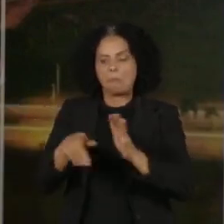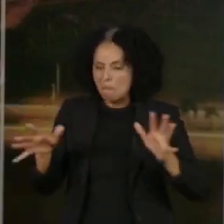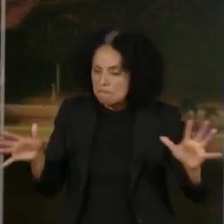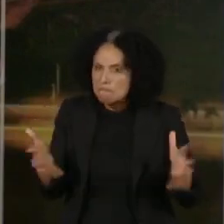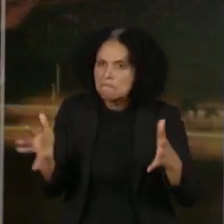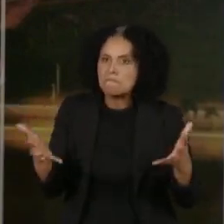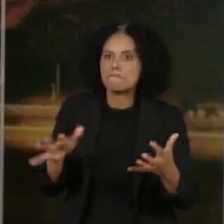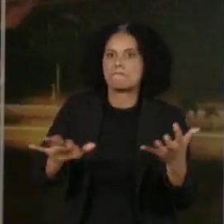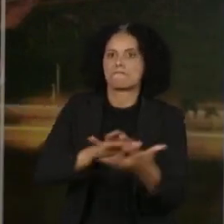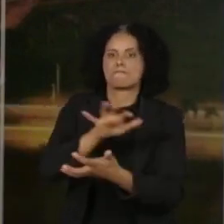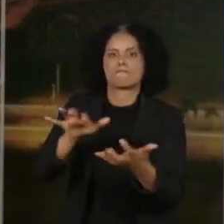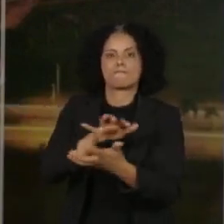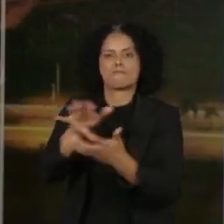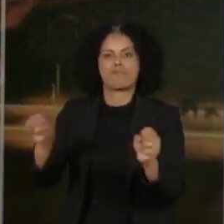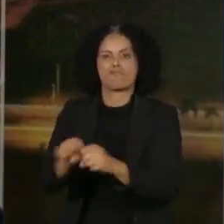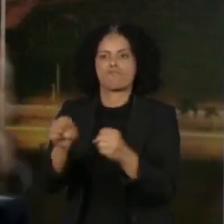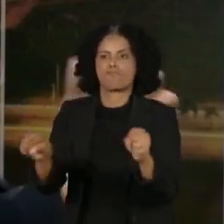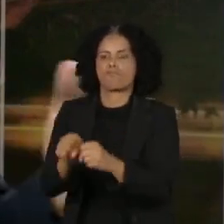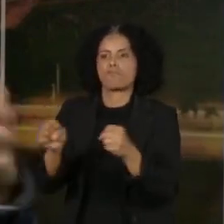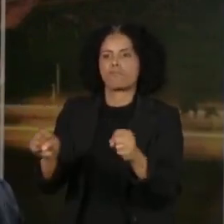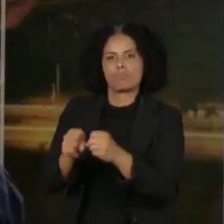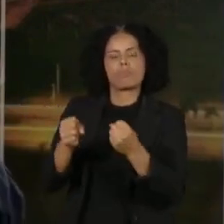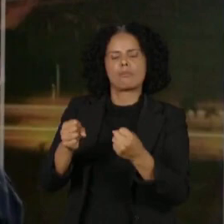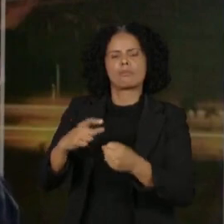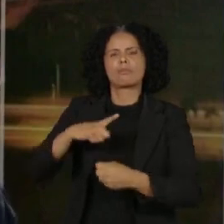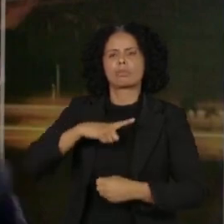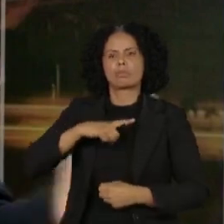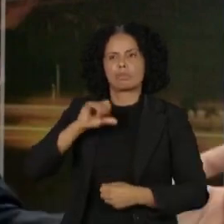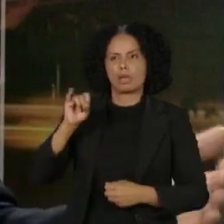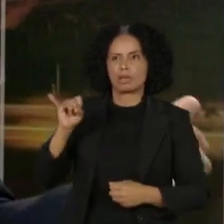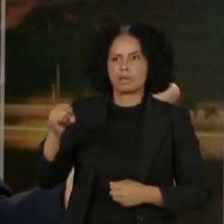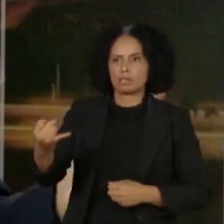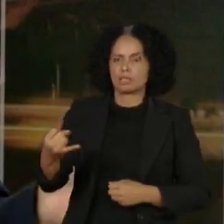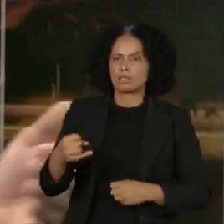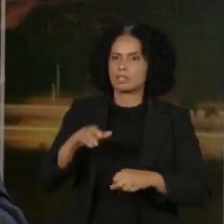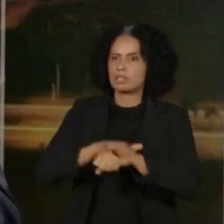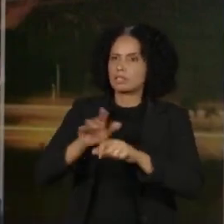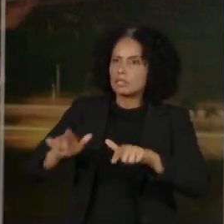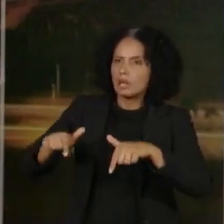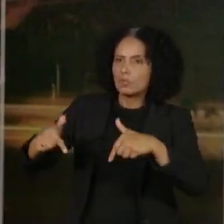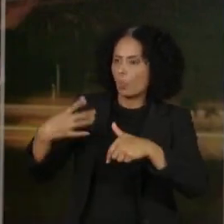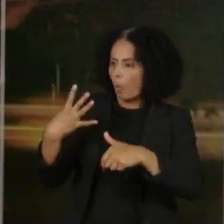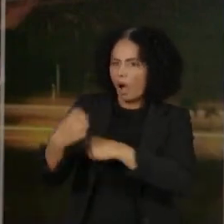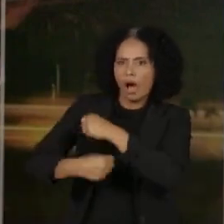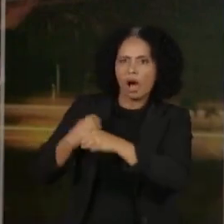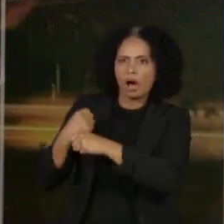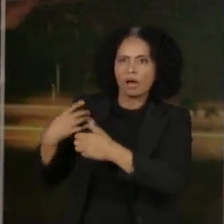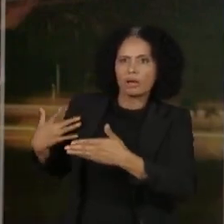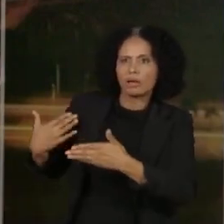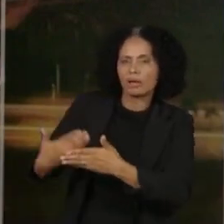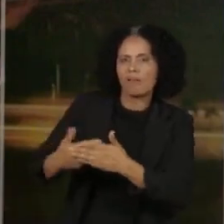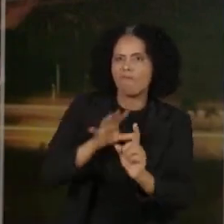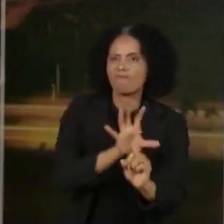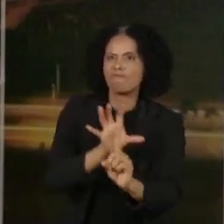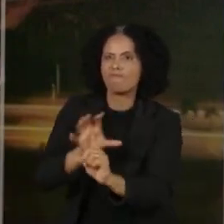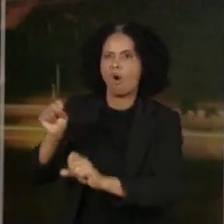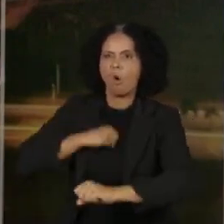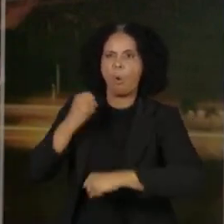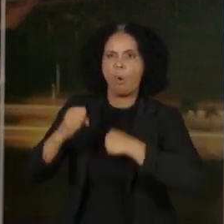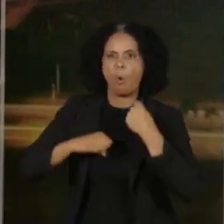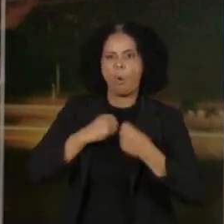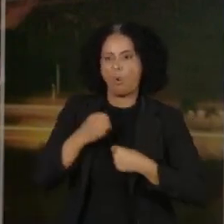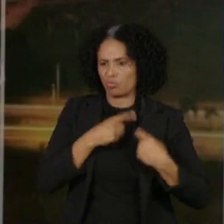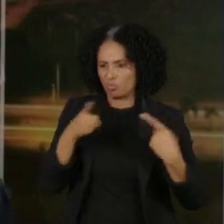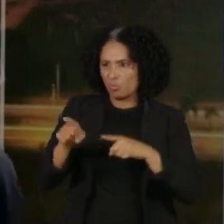inclusive de atores financeiros para um conjunto de atitudes ao longo de quatro anos de semear o ódio no país, inclusive contra